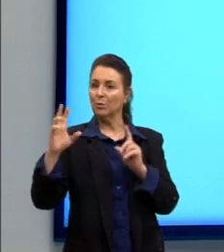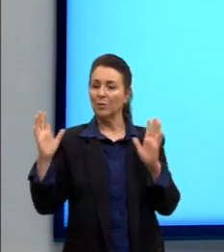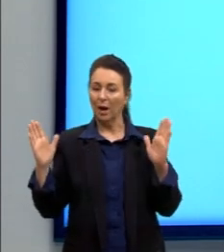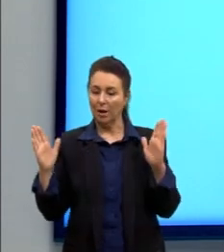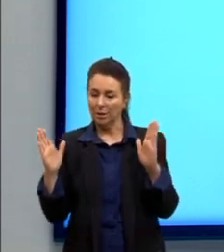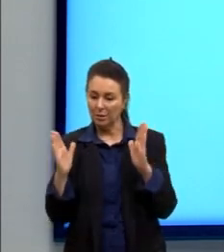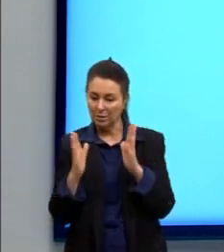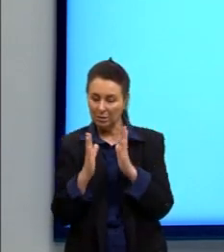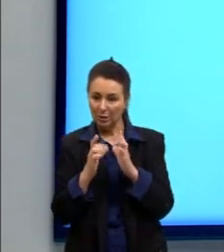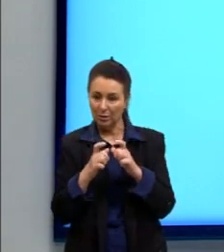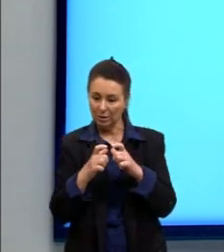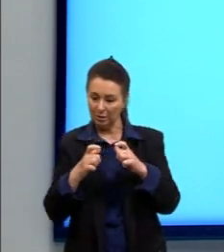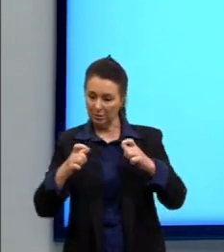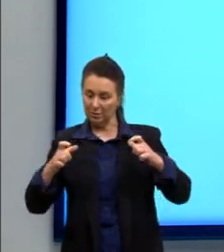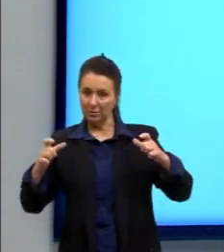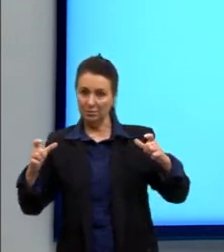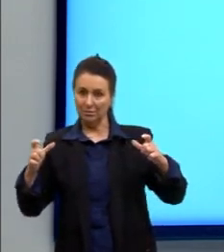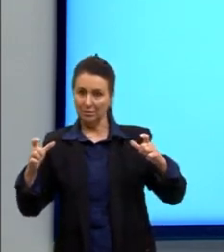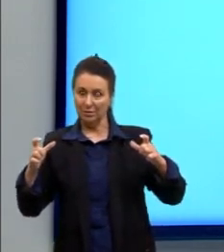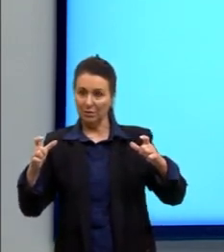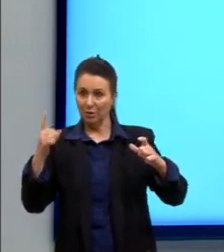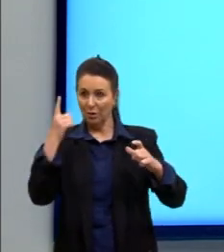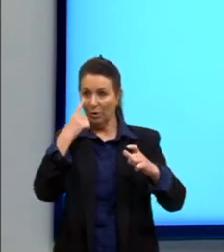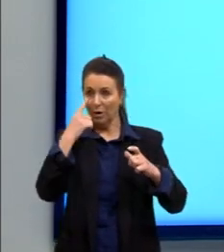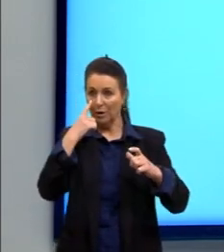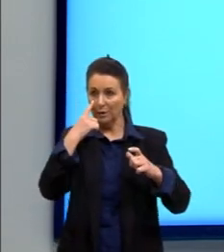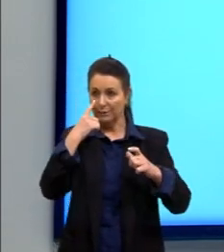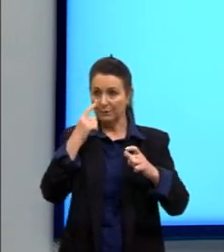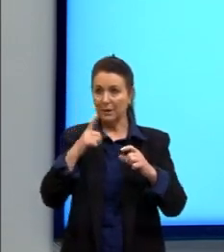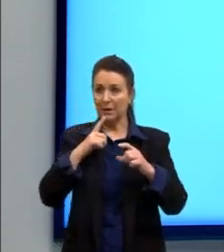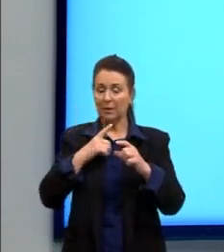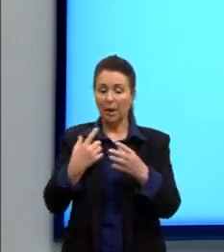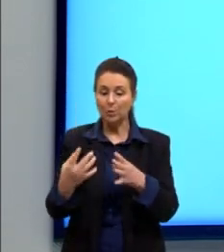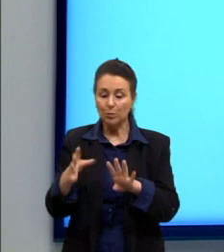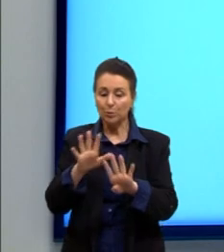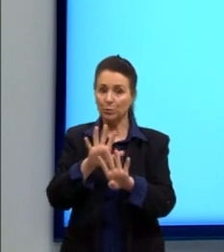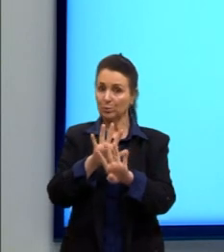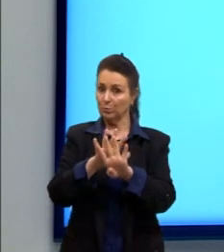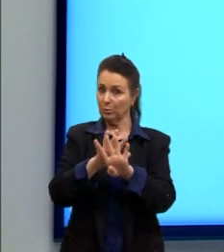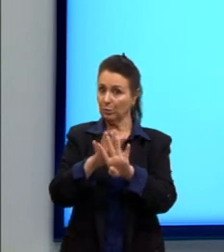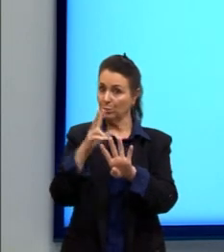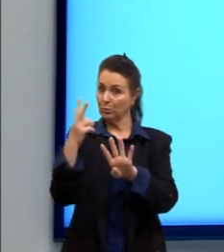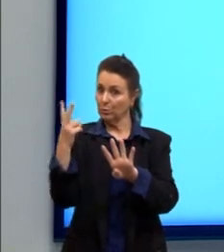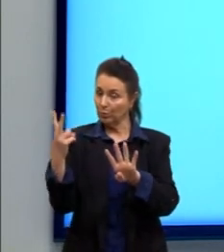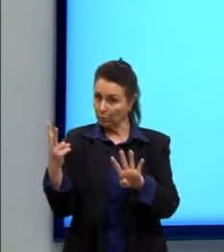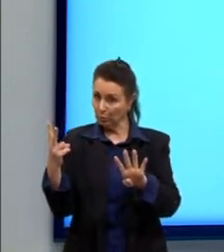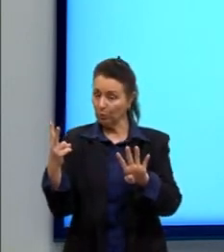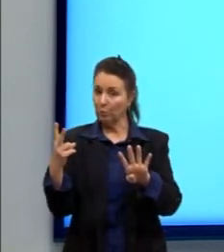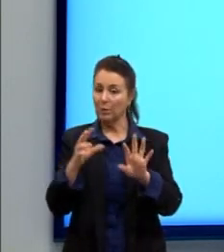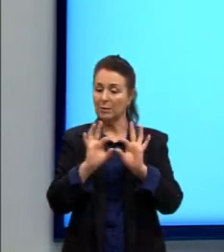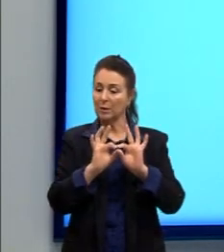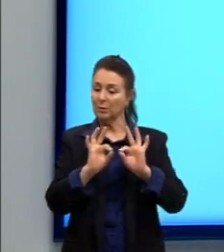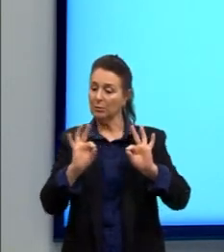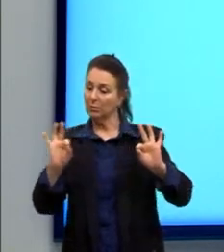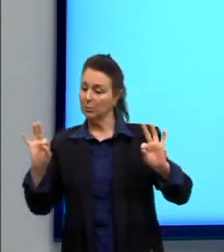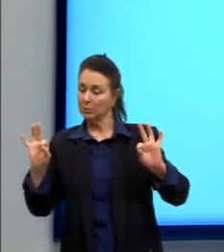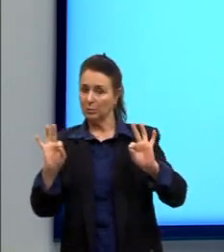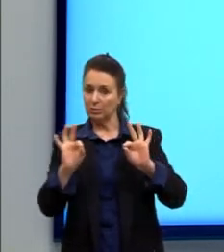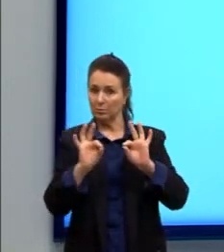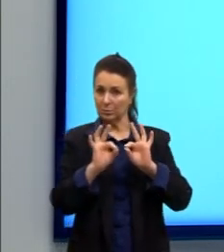rarefação. Então, digamos que aqui, eu tenho a superposição de duas ondas longitudinais que são